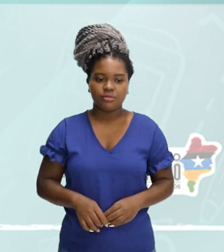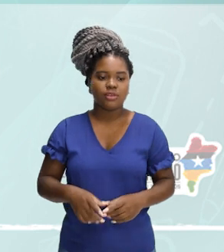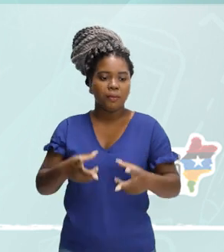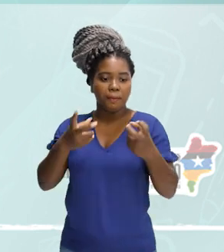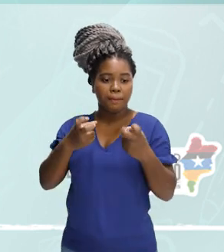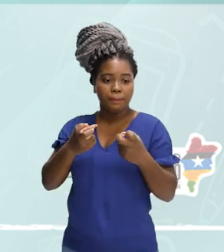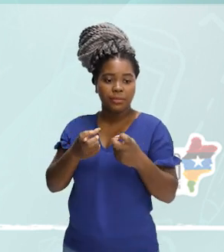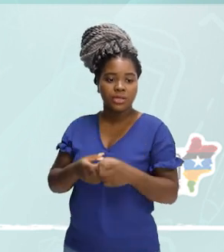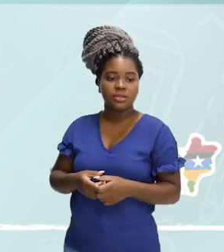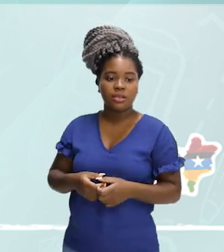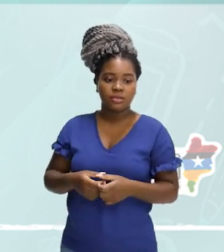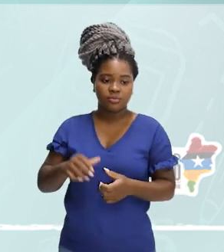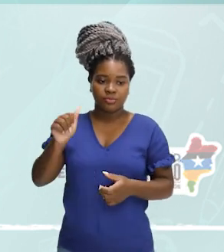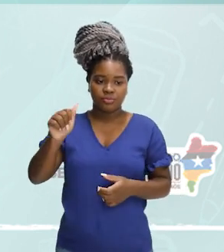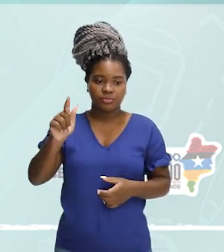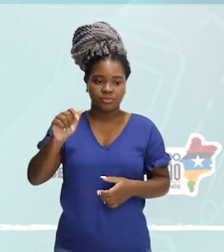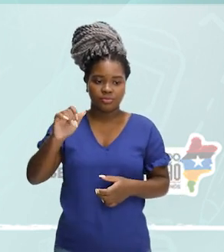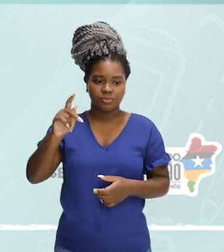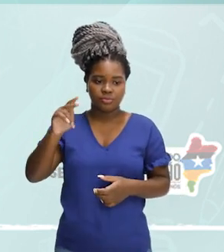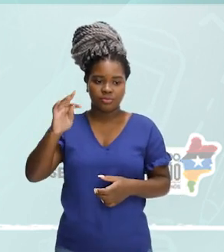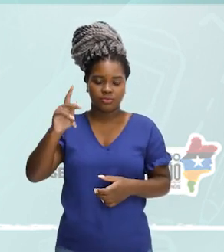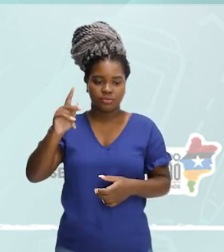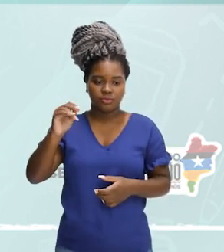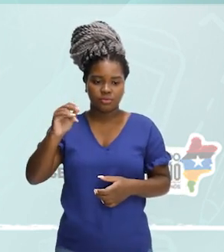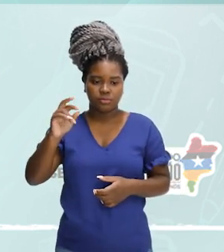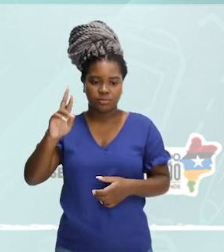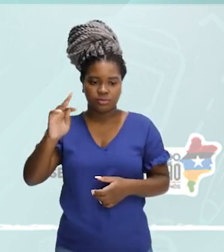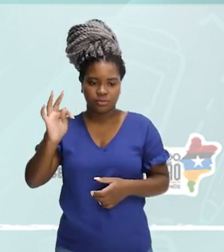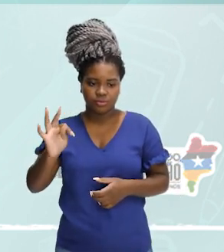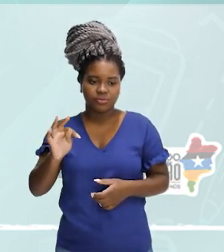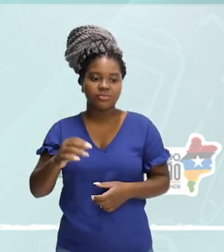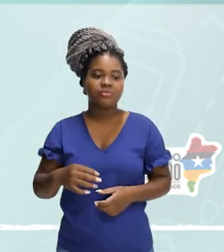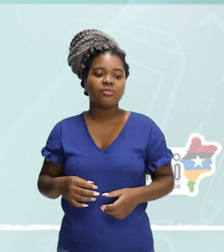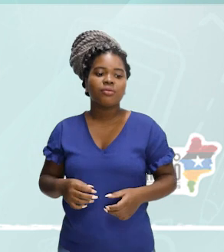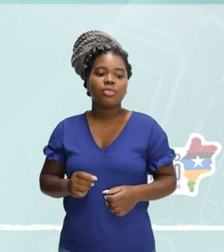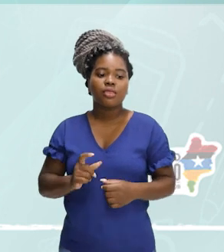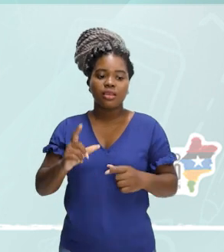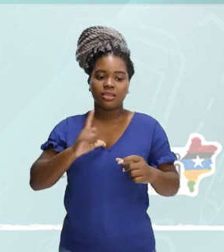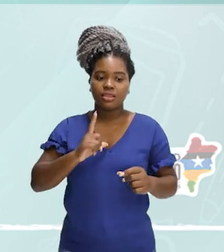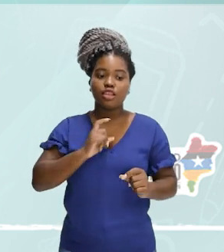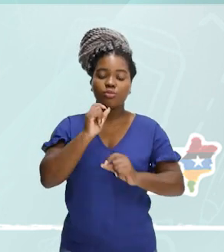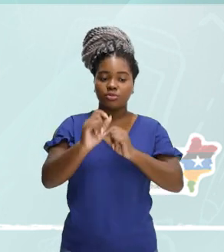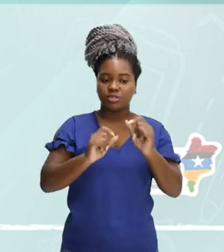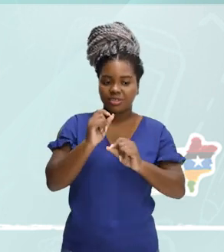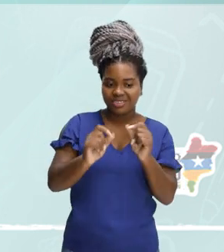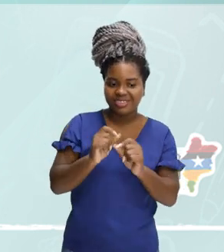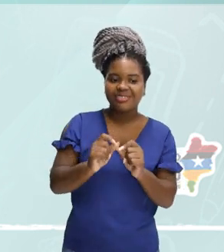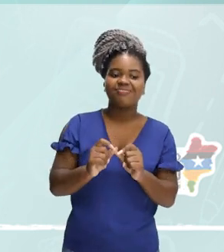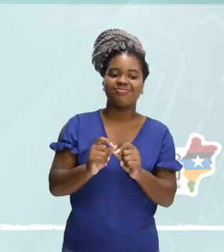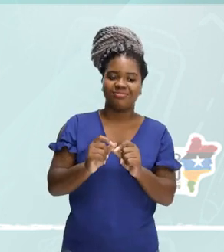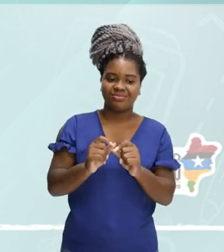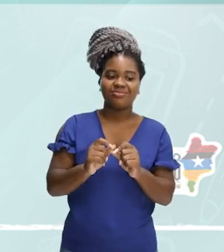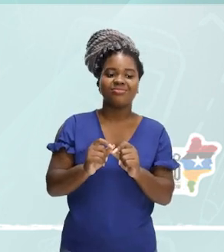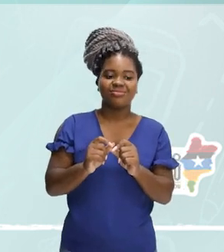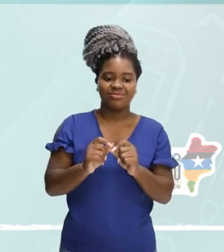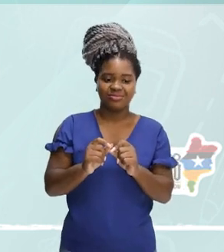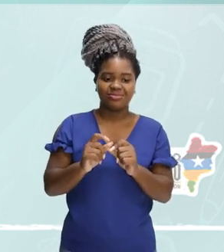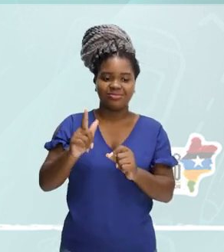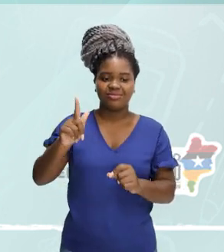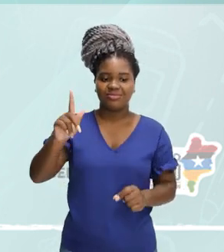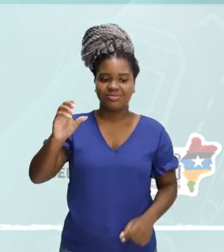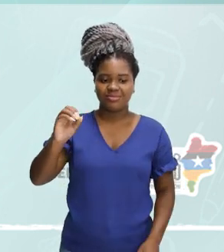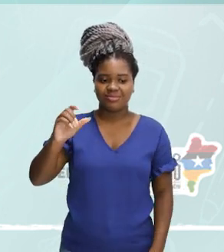bem dinâmica, bem agitada. Então, agiprop. Golpetazo. Golpetazo. De murciélago